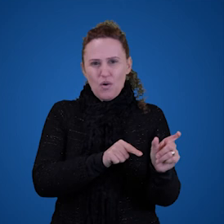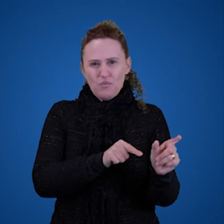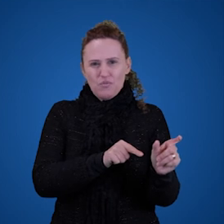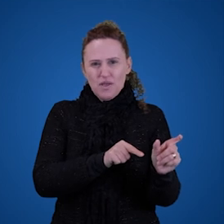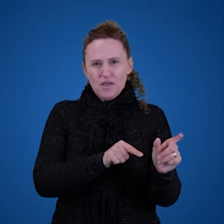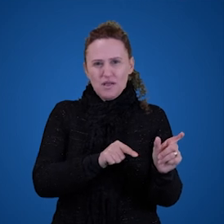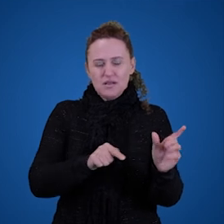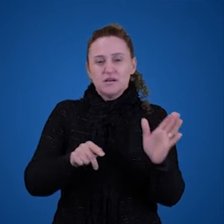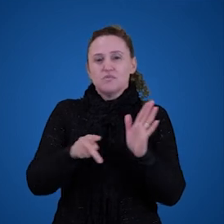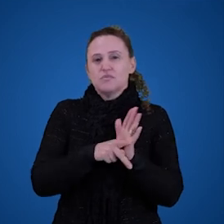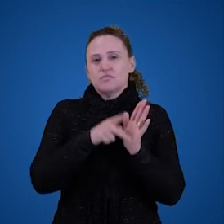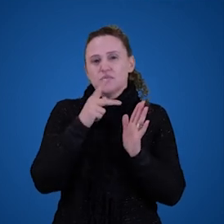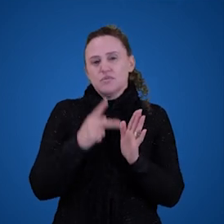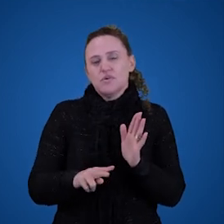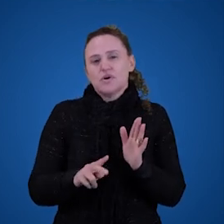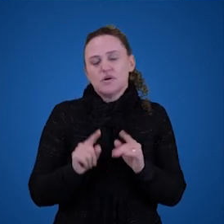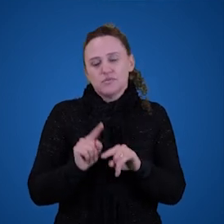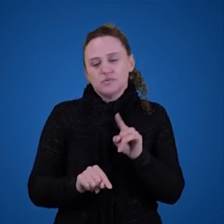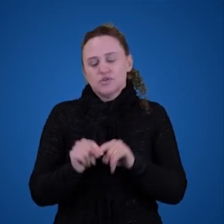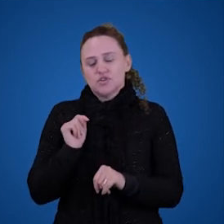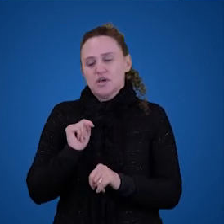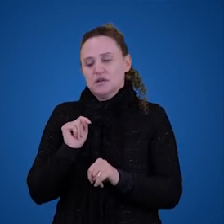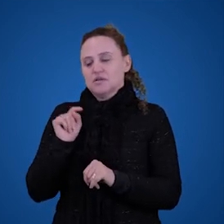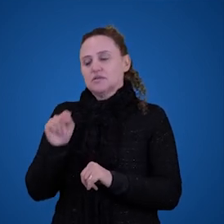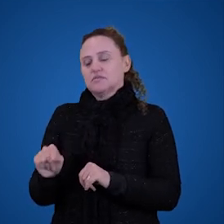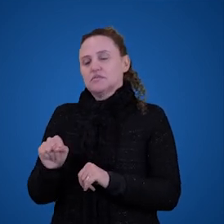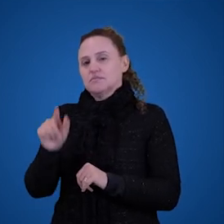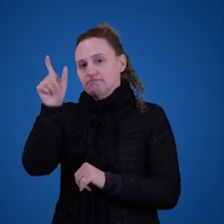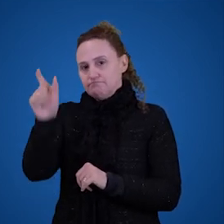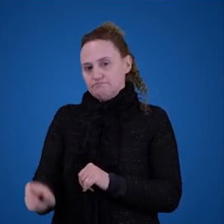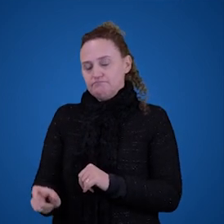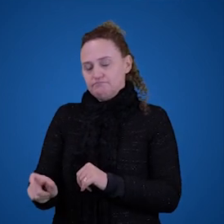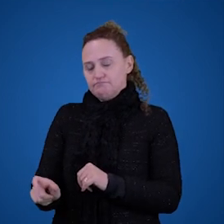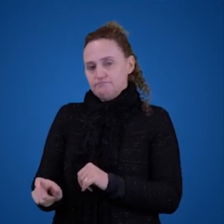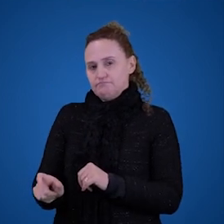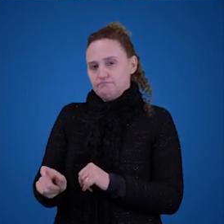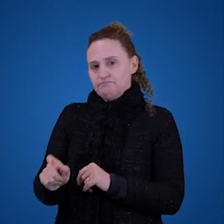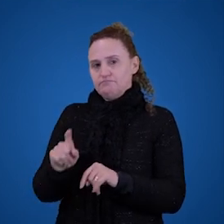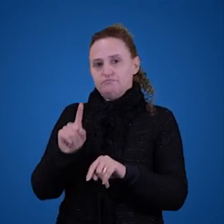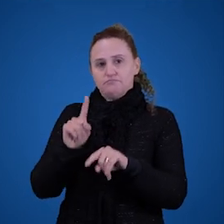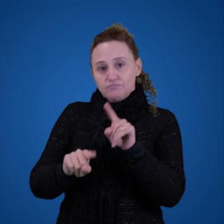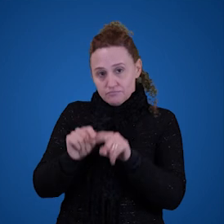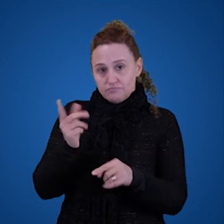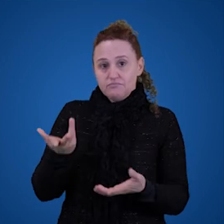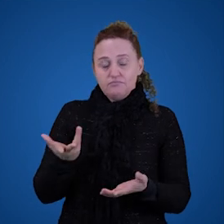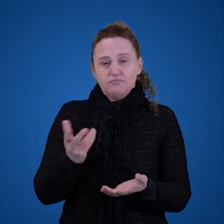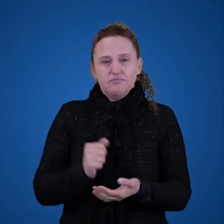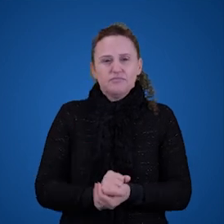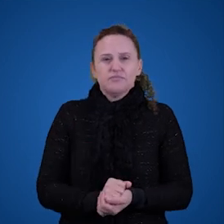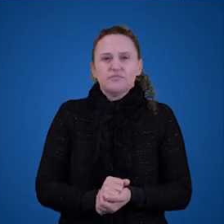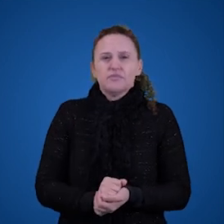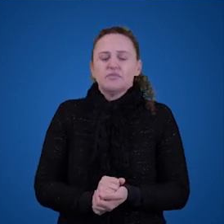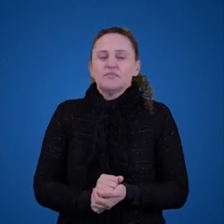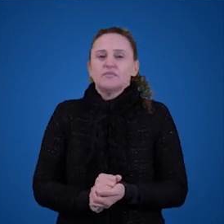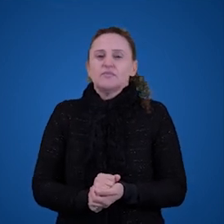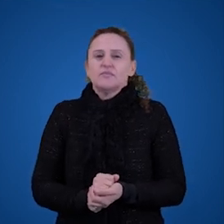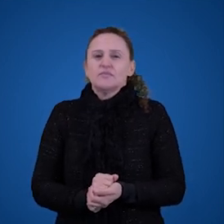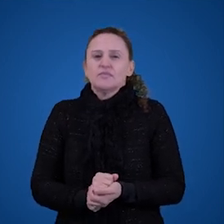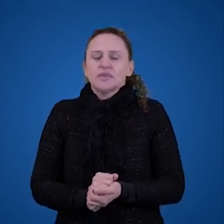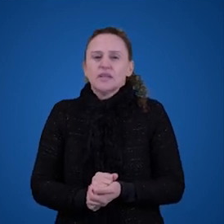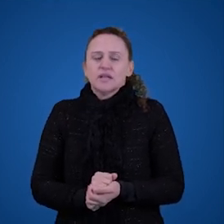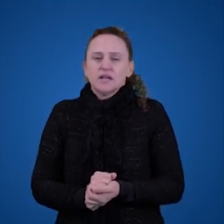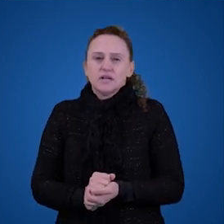não o próprio objeto Fernando Pessoa então bem para concluir como